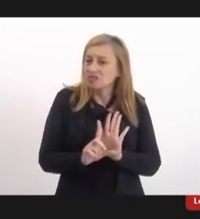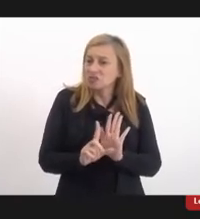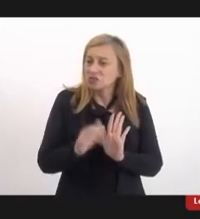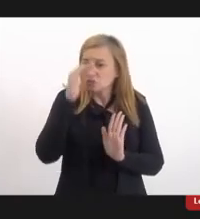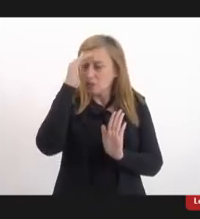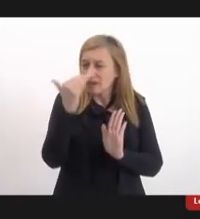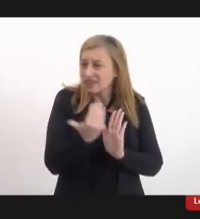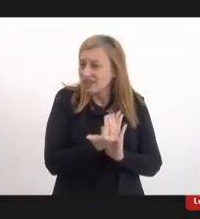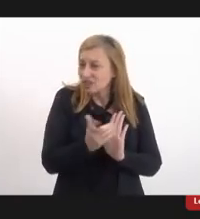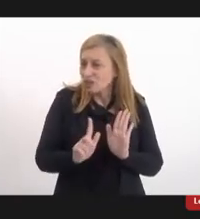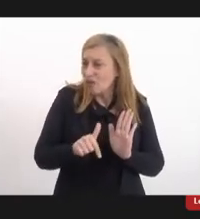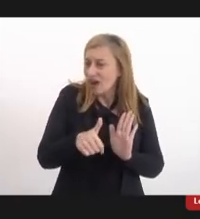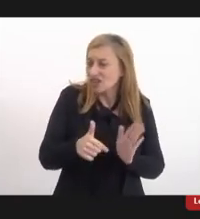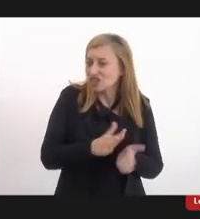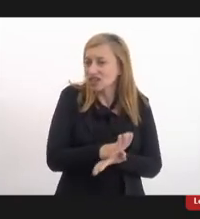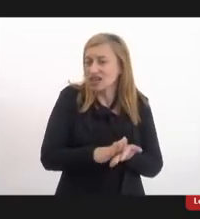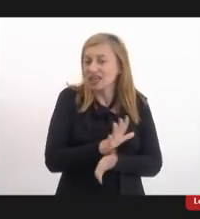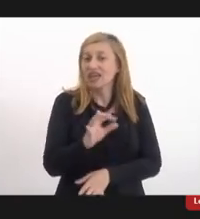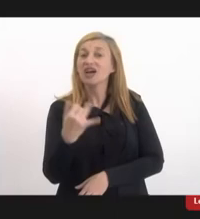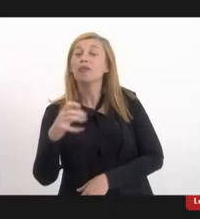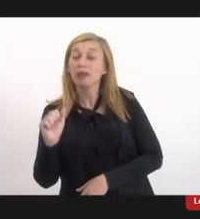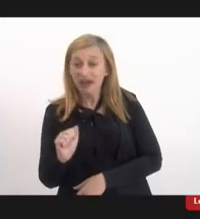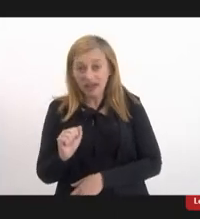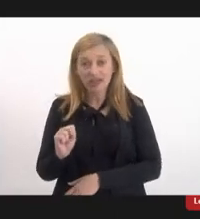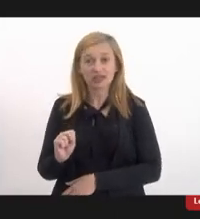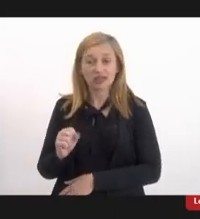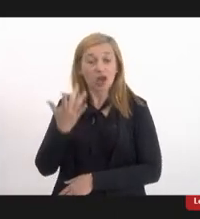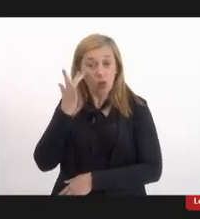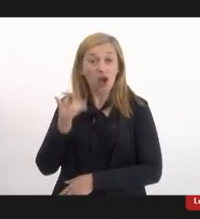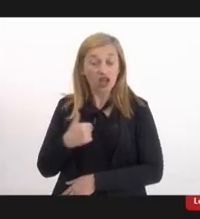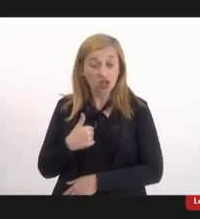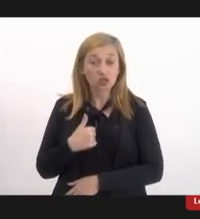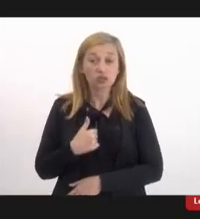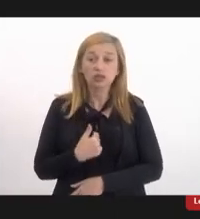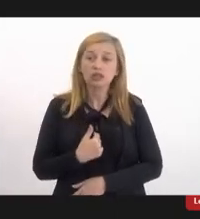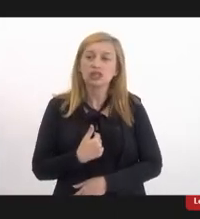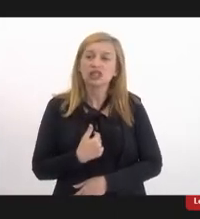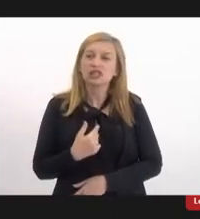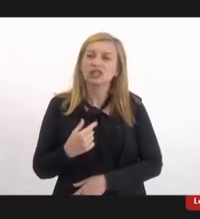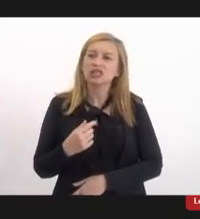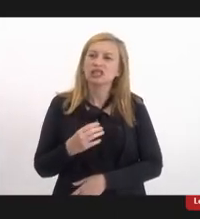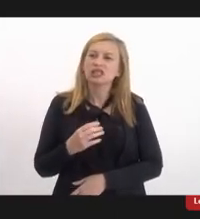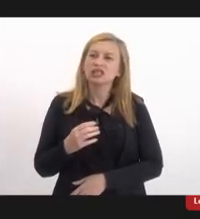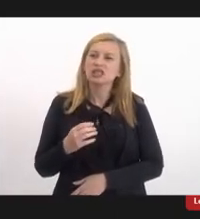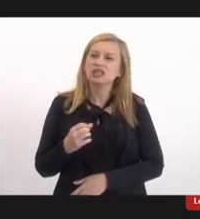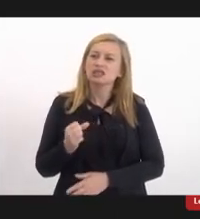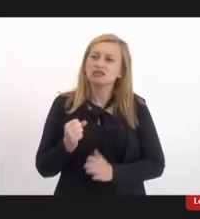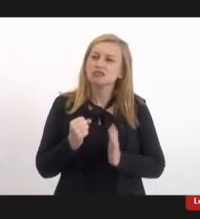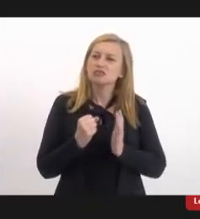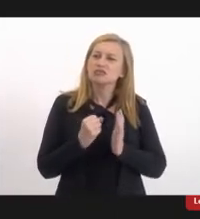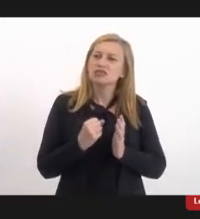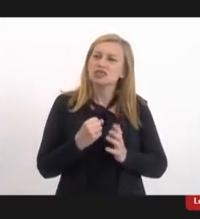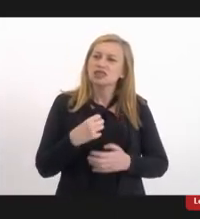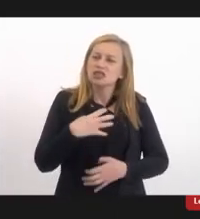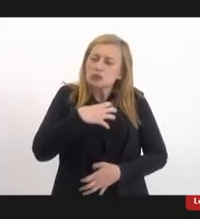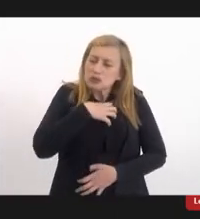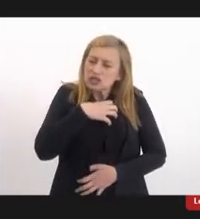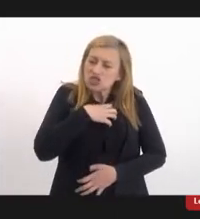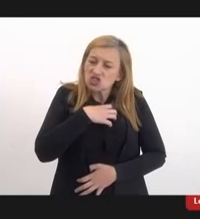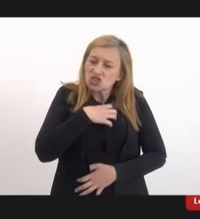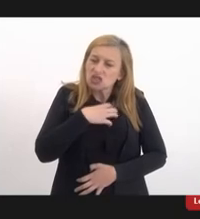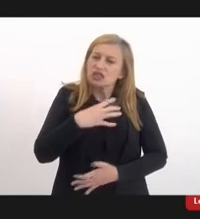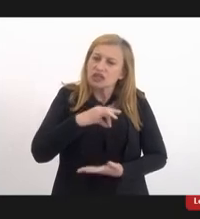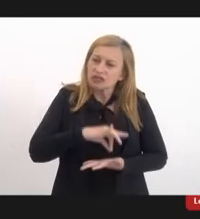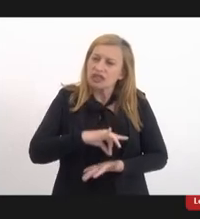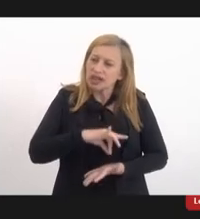falou em relação a campanhas, né, e eu acho que essa coisa me marcou, não sei porquê, me